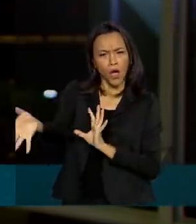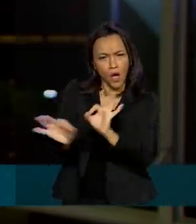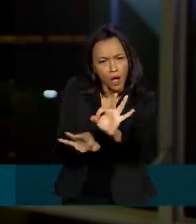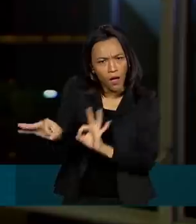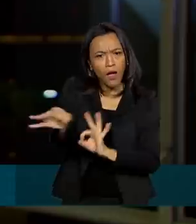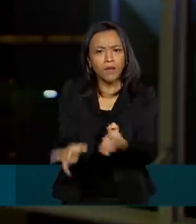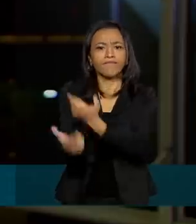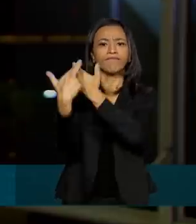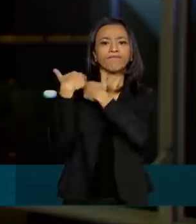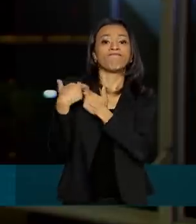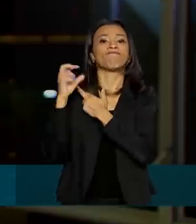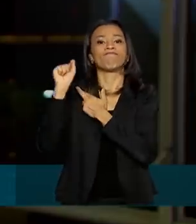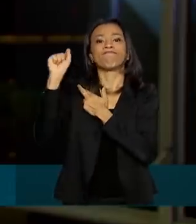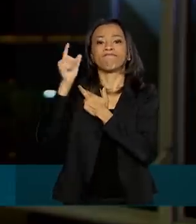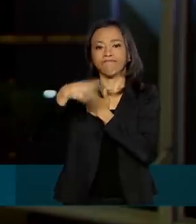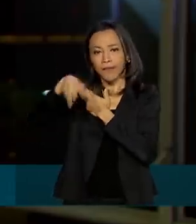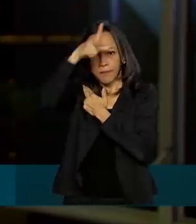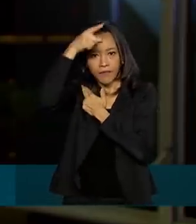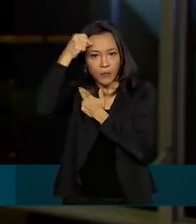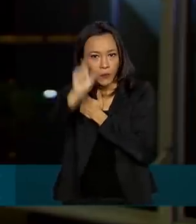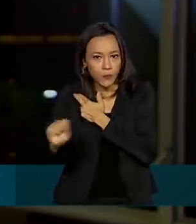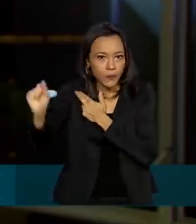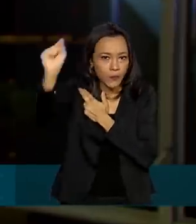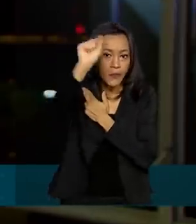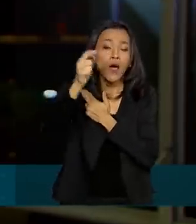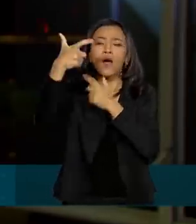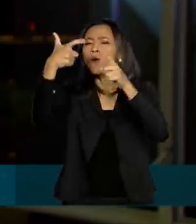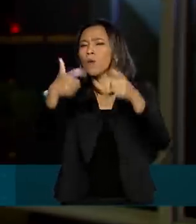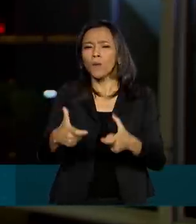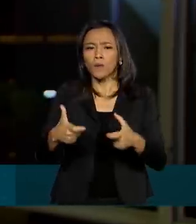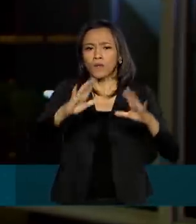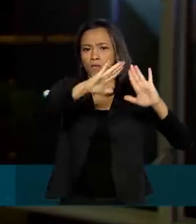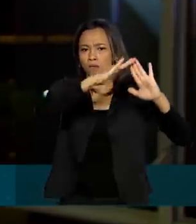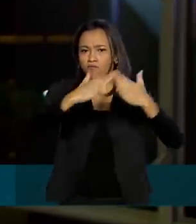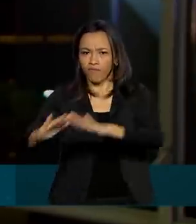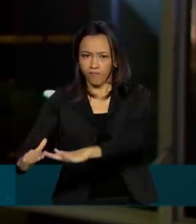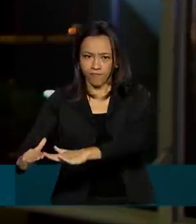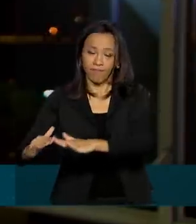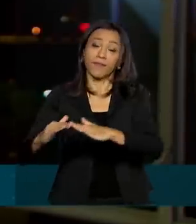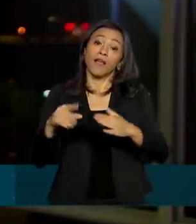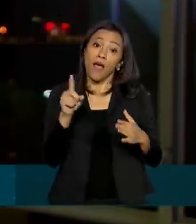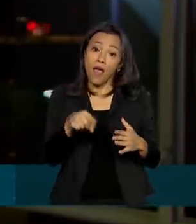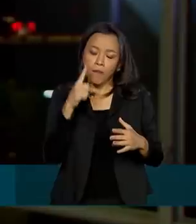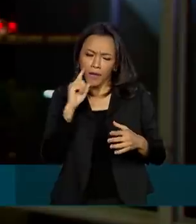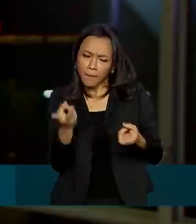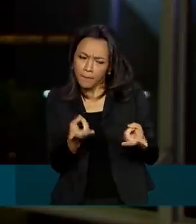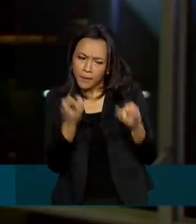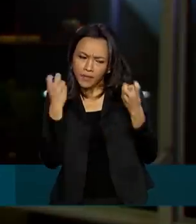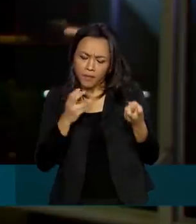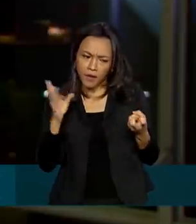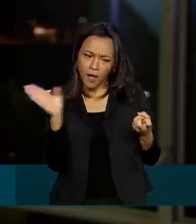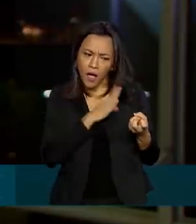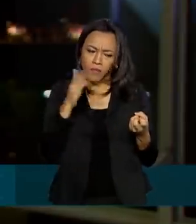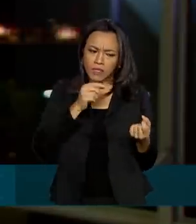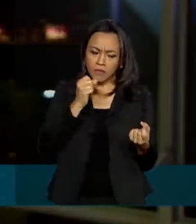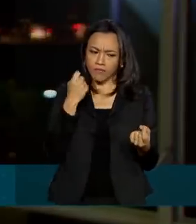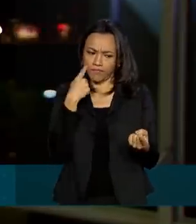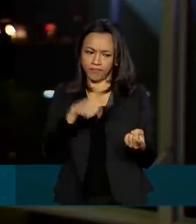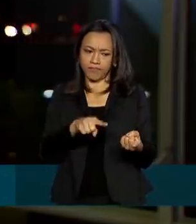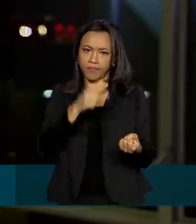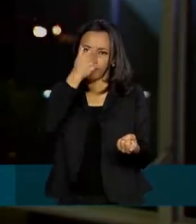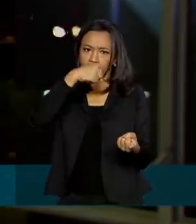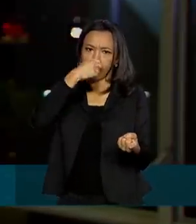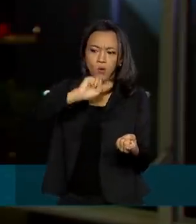prefeituras em comunidades e favelas. A ideia é ajudar a identificar precocemente casos de gripe ou Covid